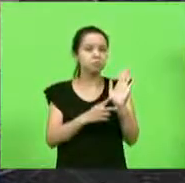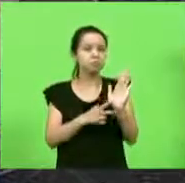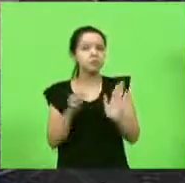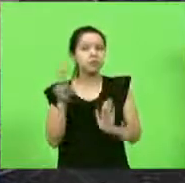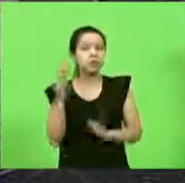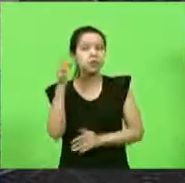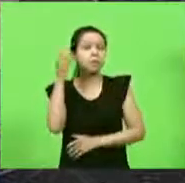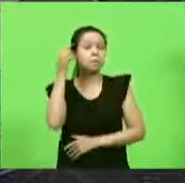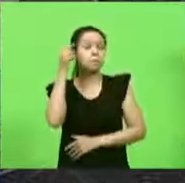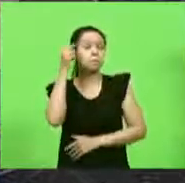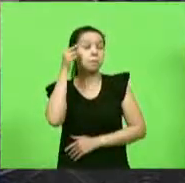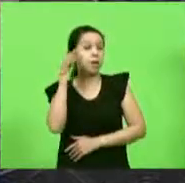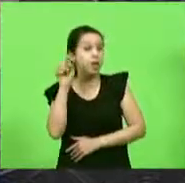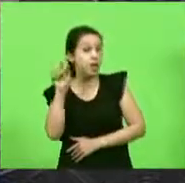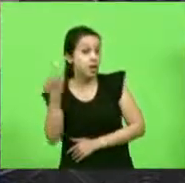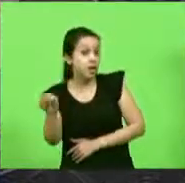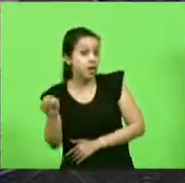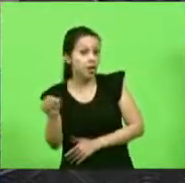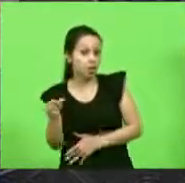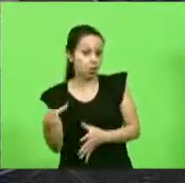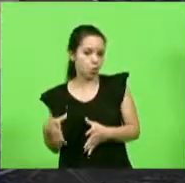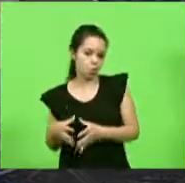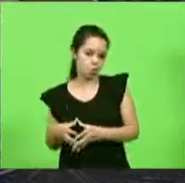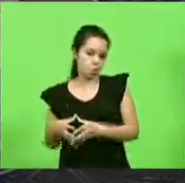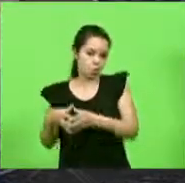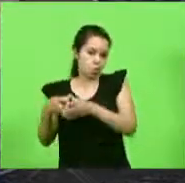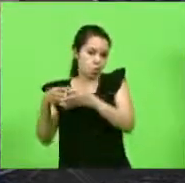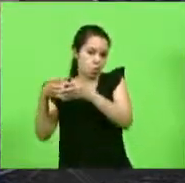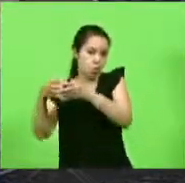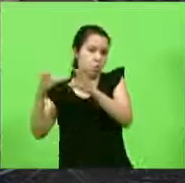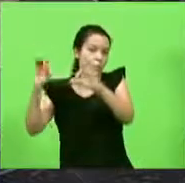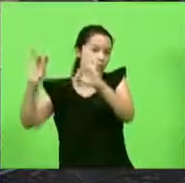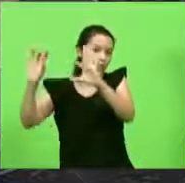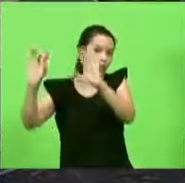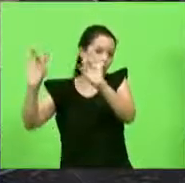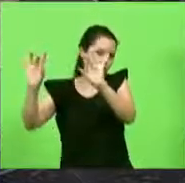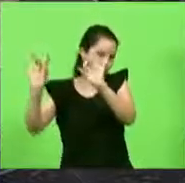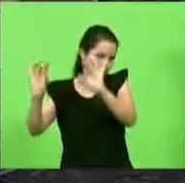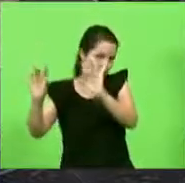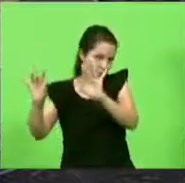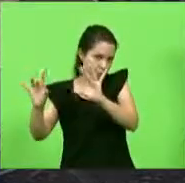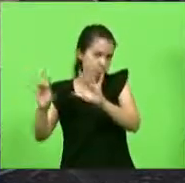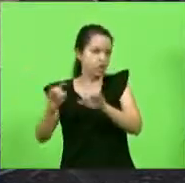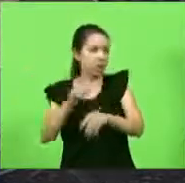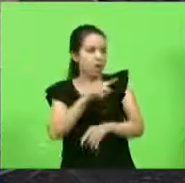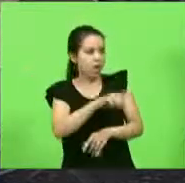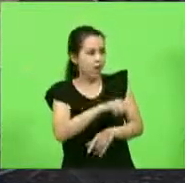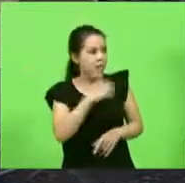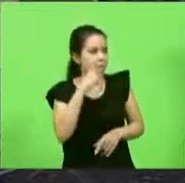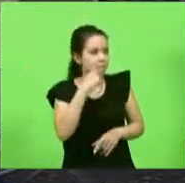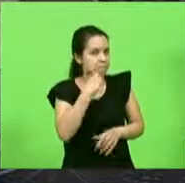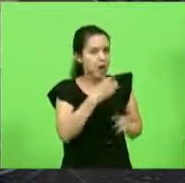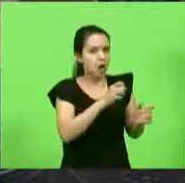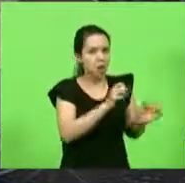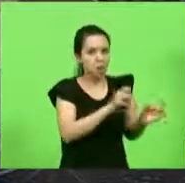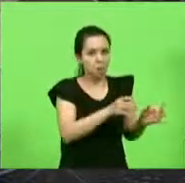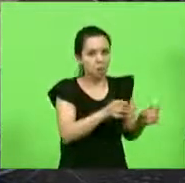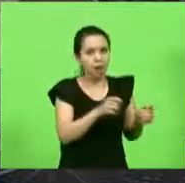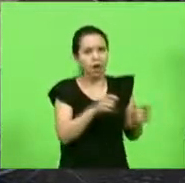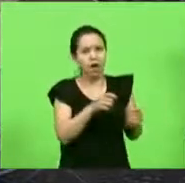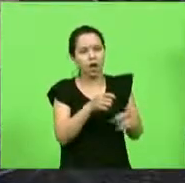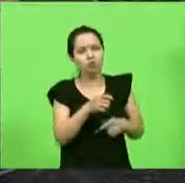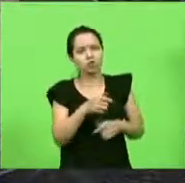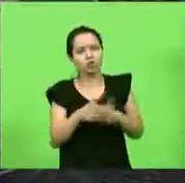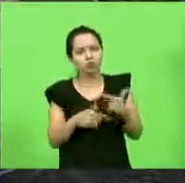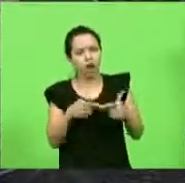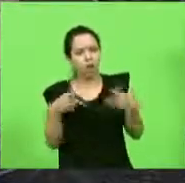ele acha que ele é de uma elite, de uma categoria especial. O padeiro pode trabalhar, o caixa de supermercado pode trabalhar, o